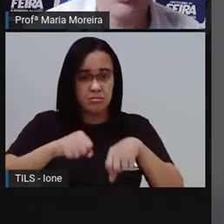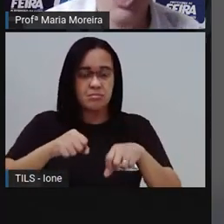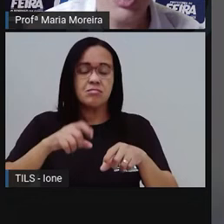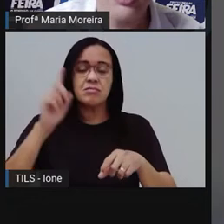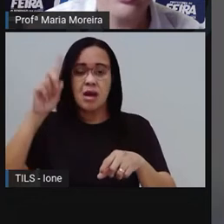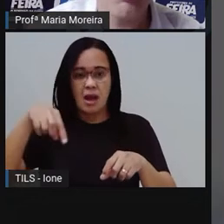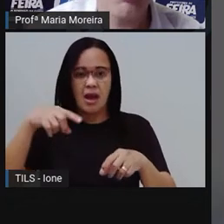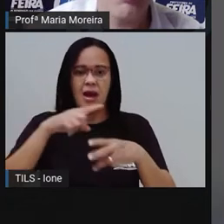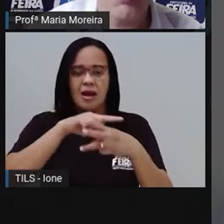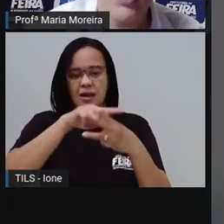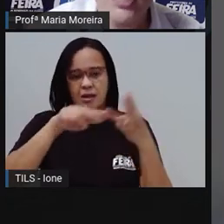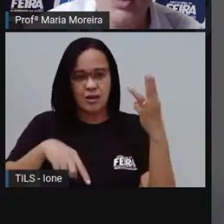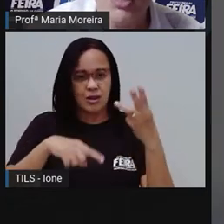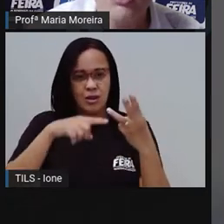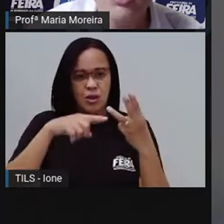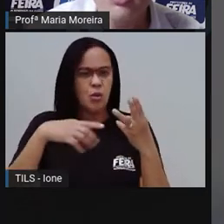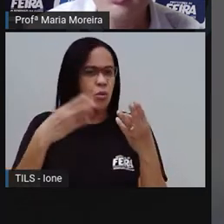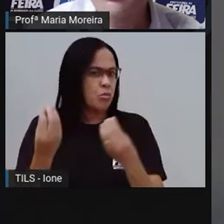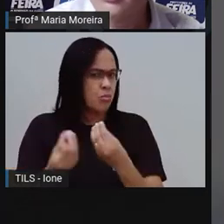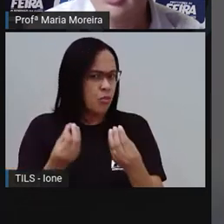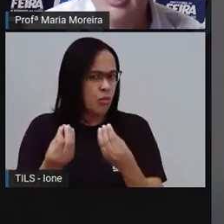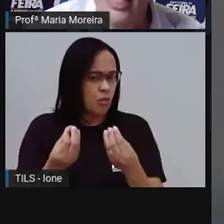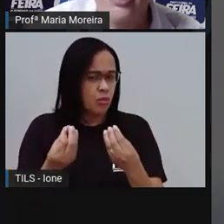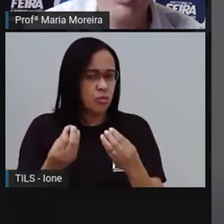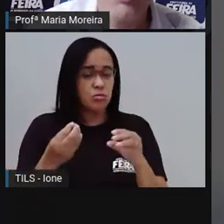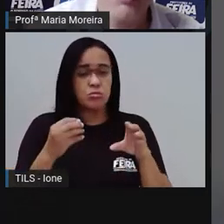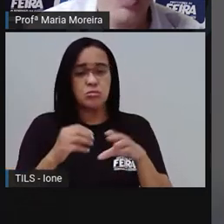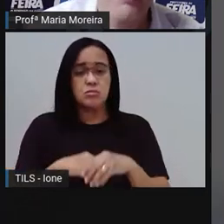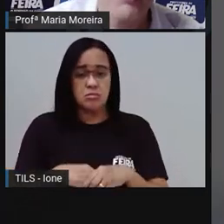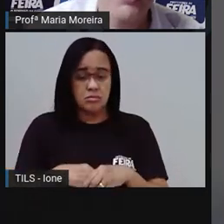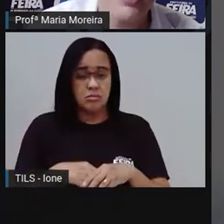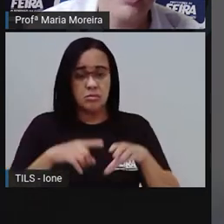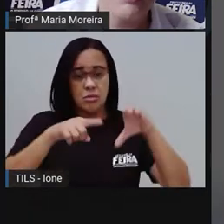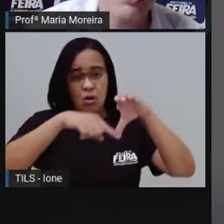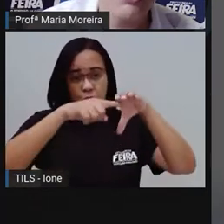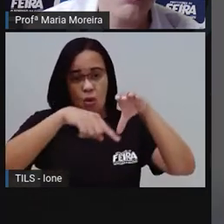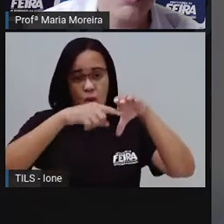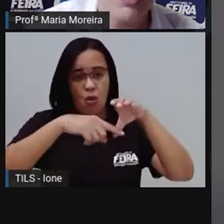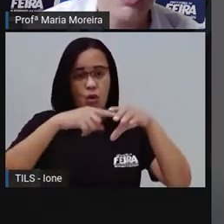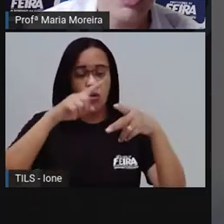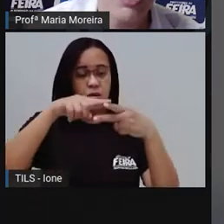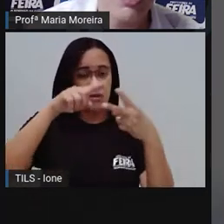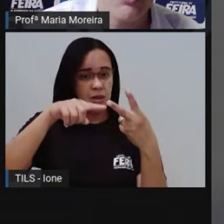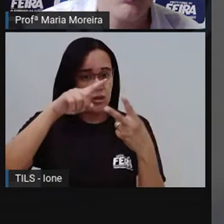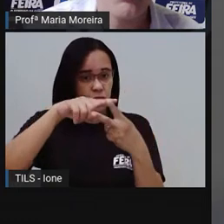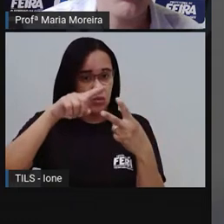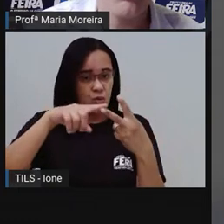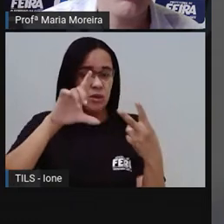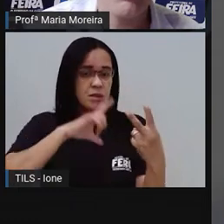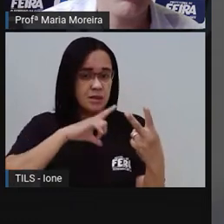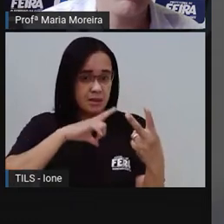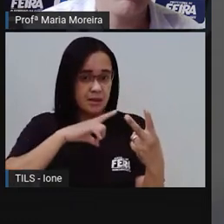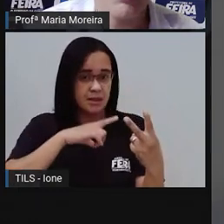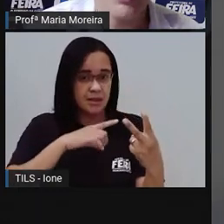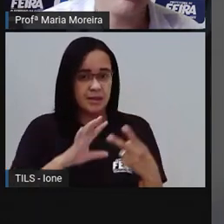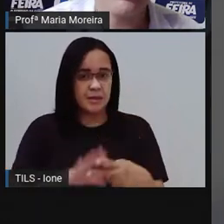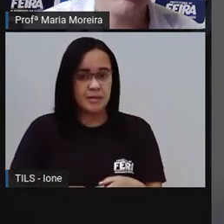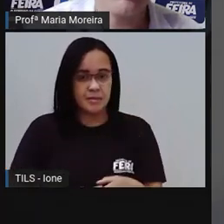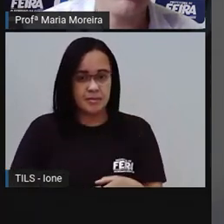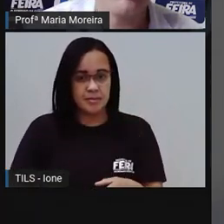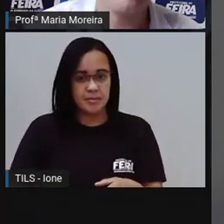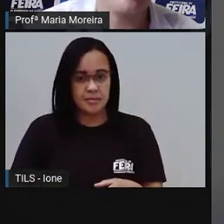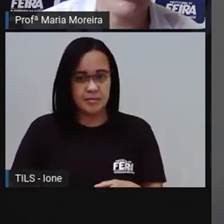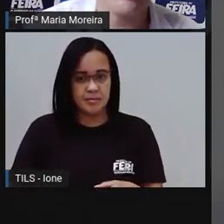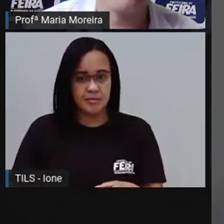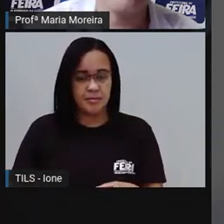Duas rodas. Então, eu quero quantas motos? Três. Então, vamos lá, fazer o desenhozinho que a gente fez, ó. Um. Aqui já